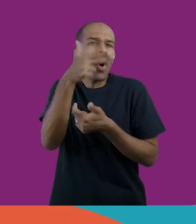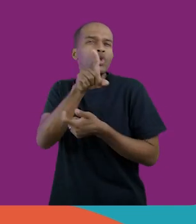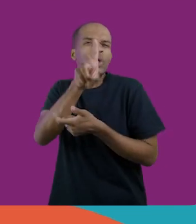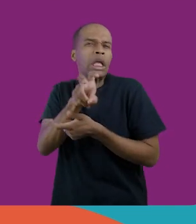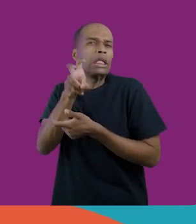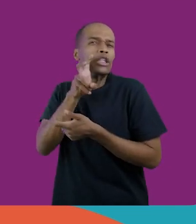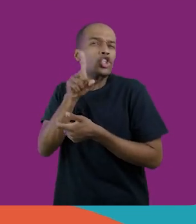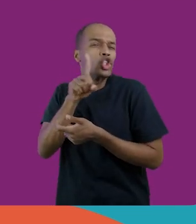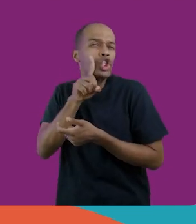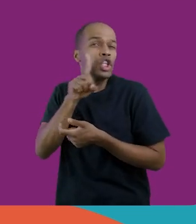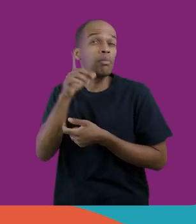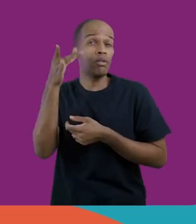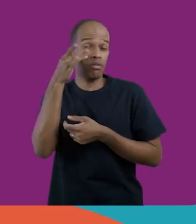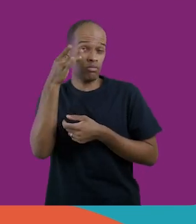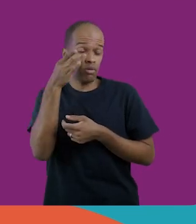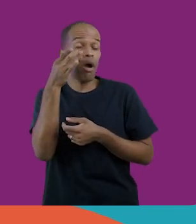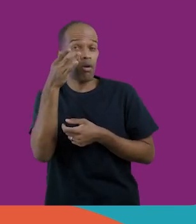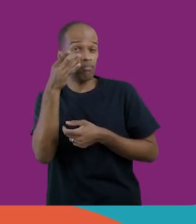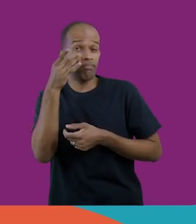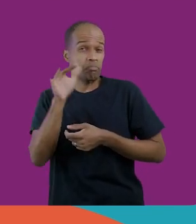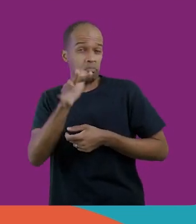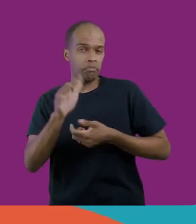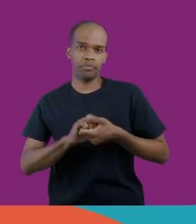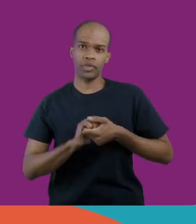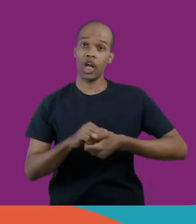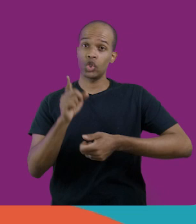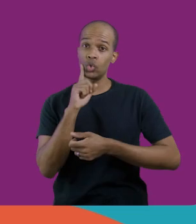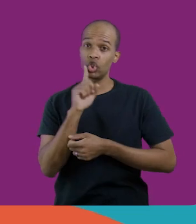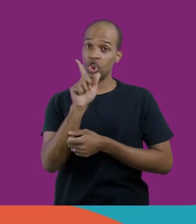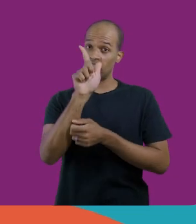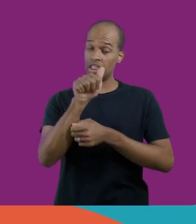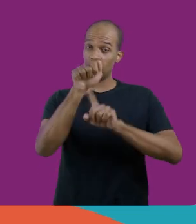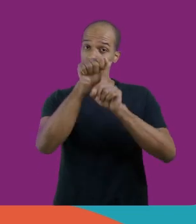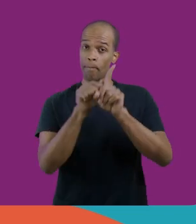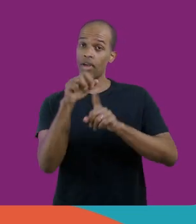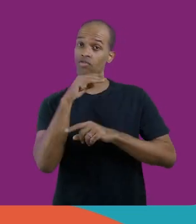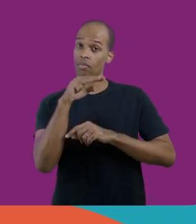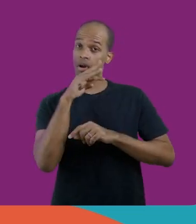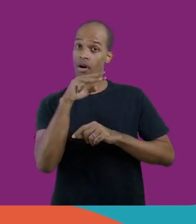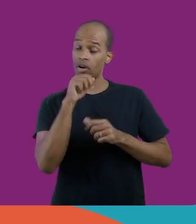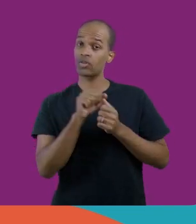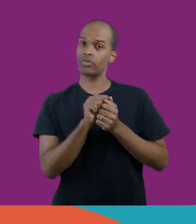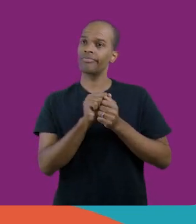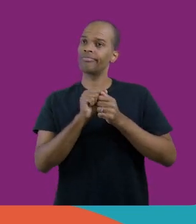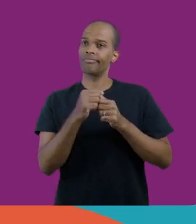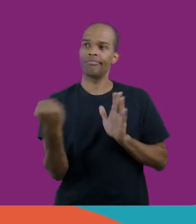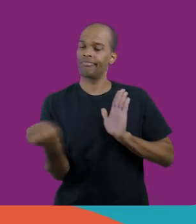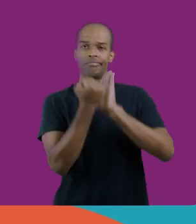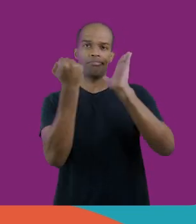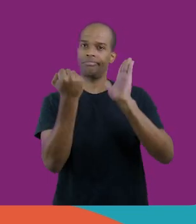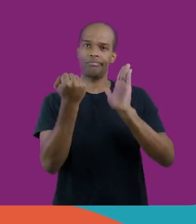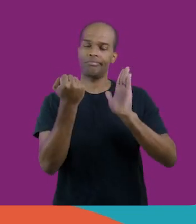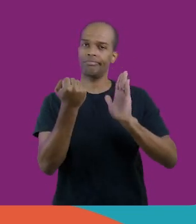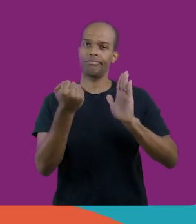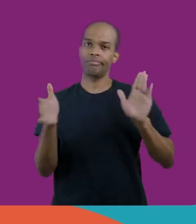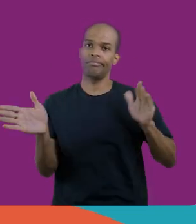15 dias presencial, e no dia 17 de março de 2020 foi decretado a